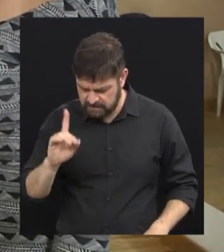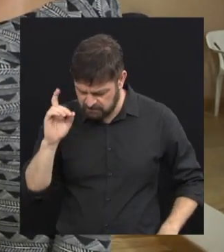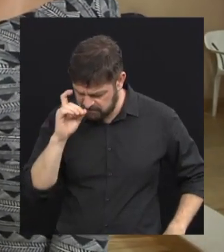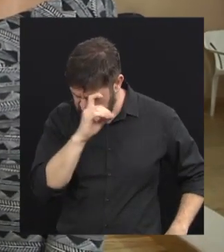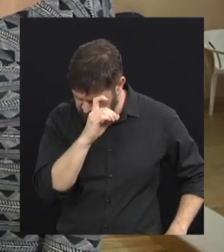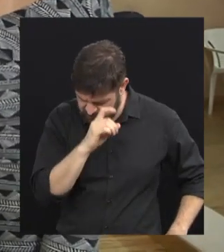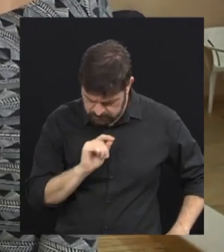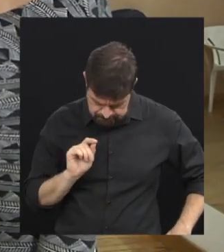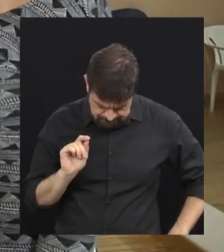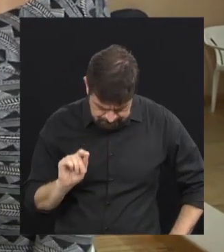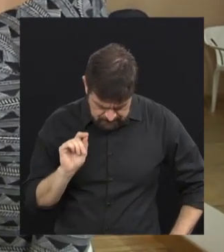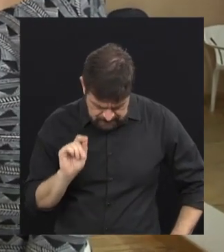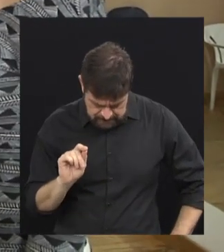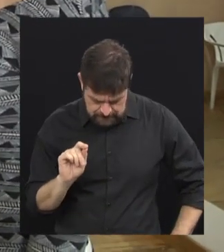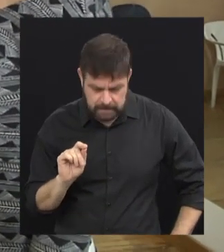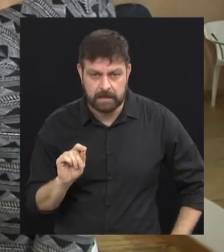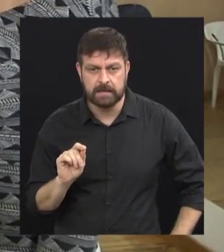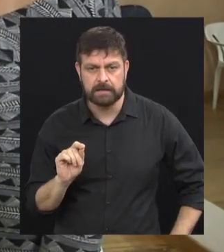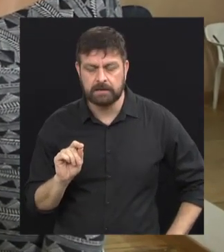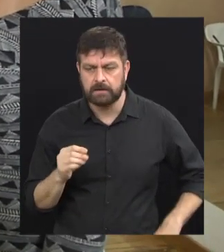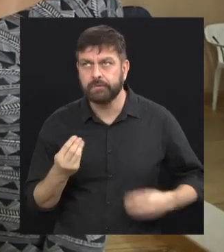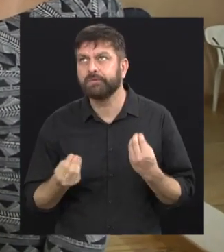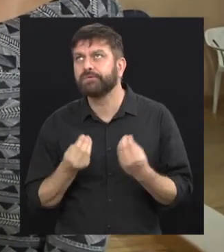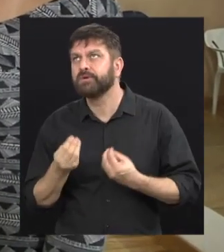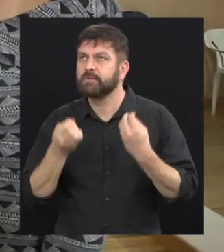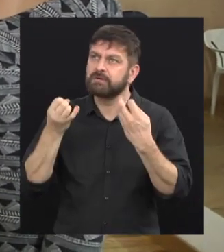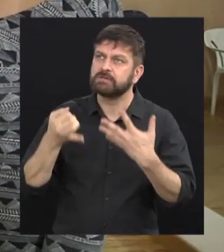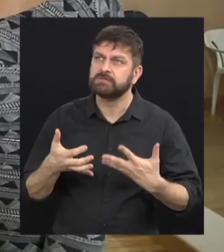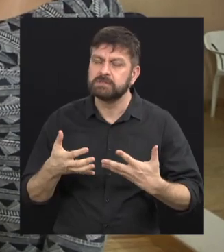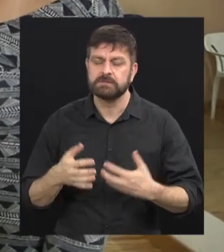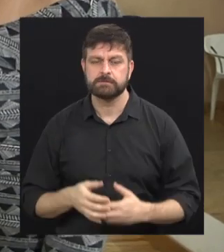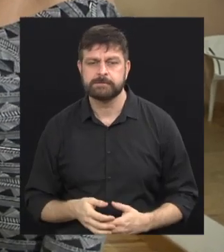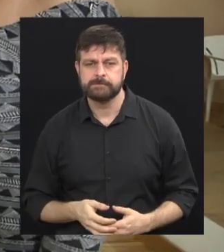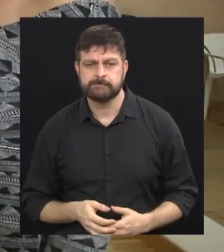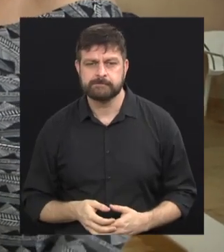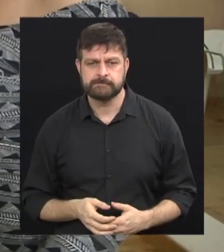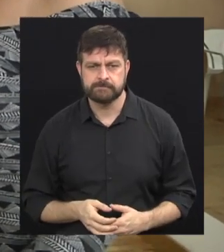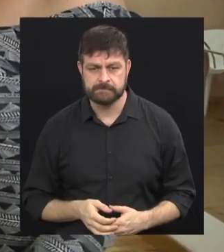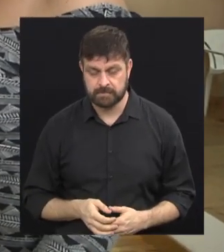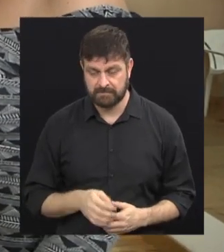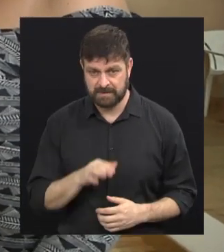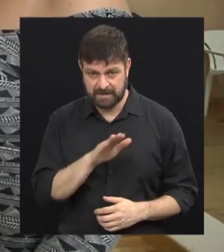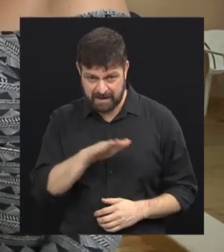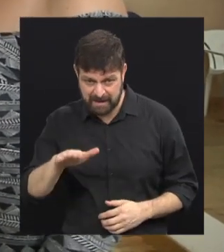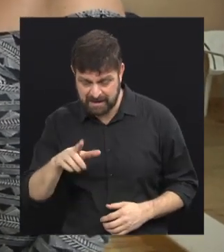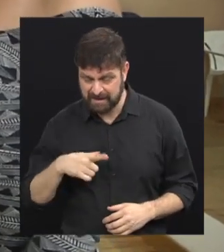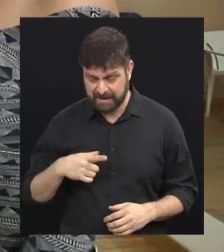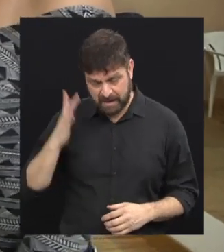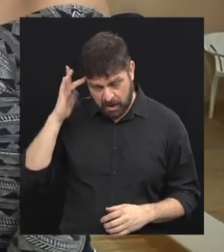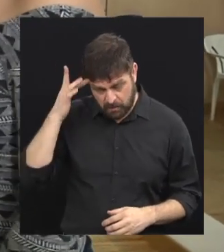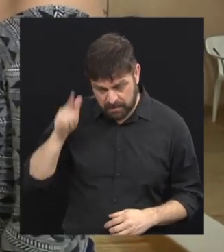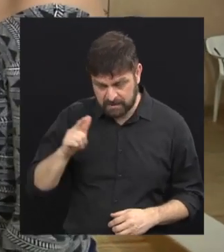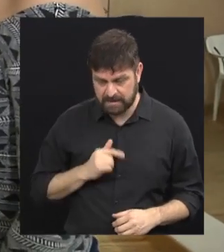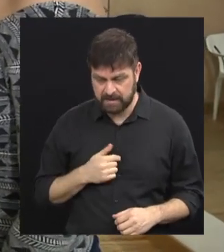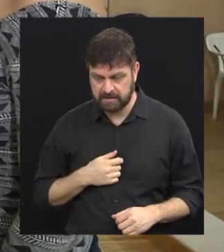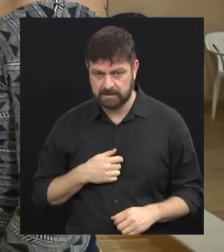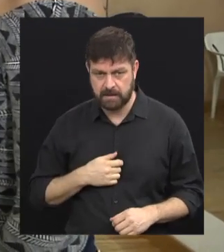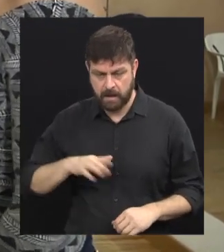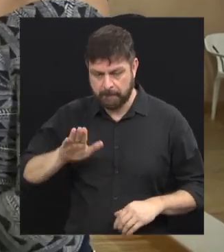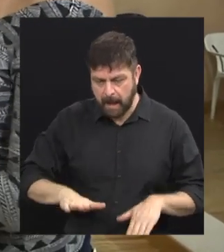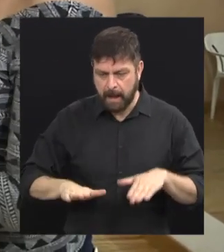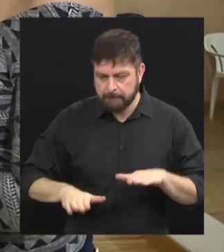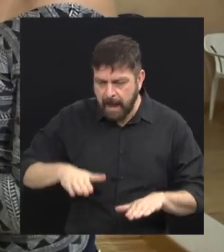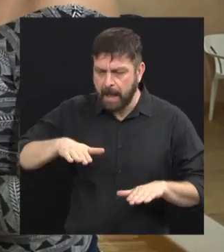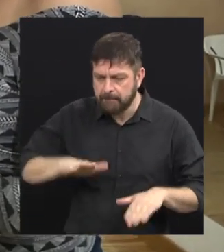é... Ai, como eu explico? Pra eles, assim, eu acho que pra eles acompanhar as batidas